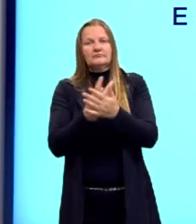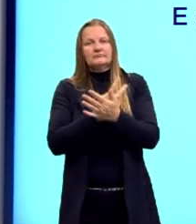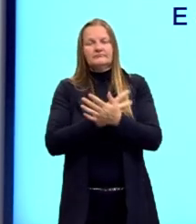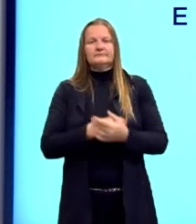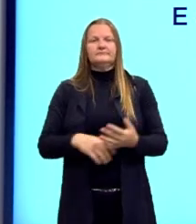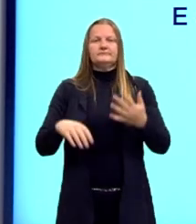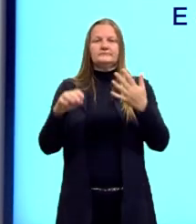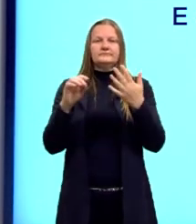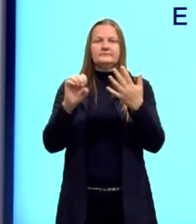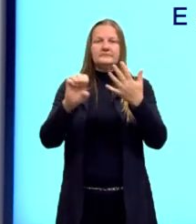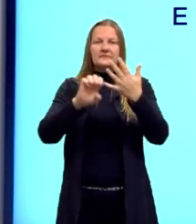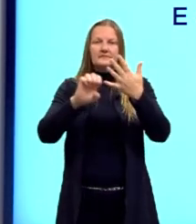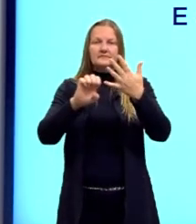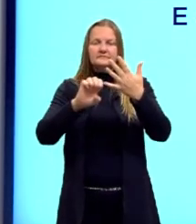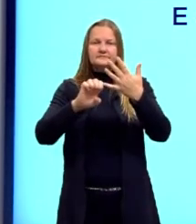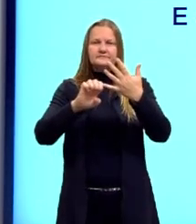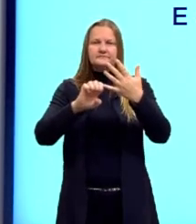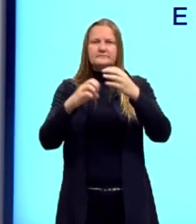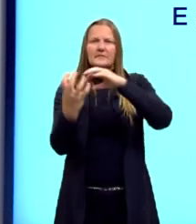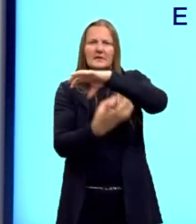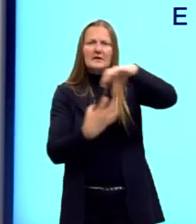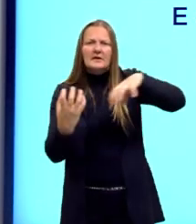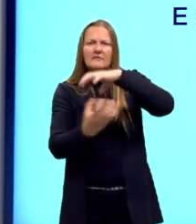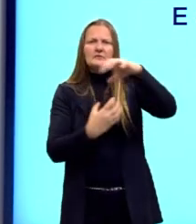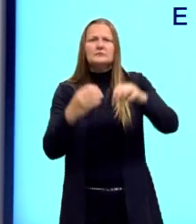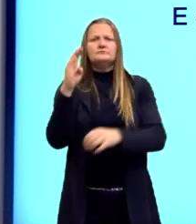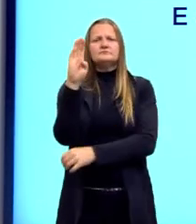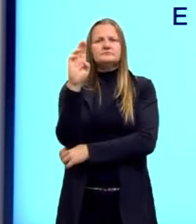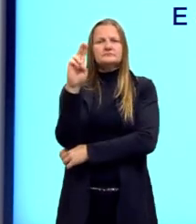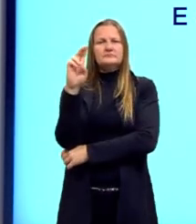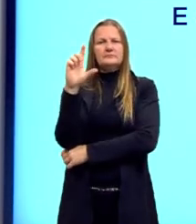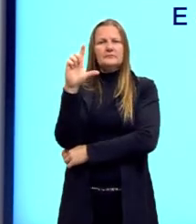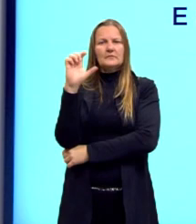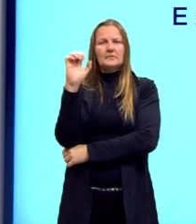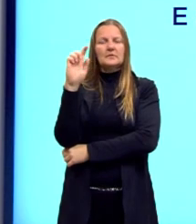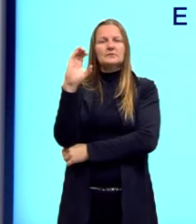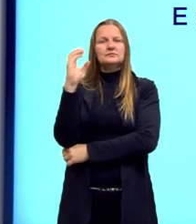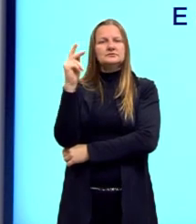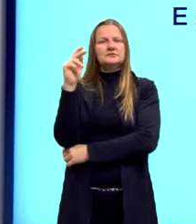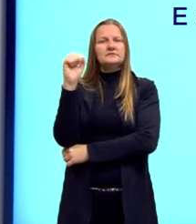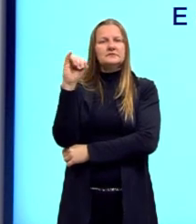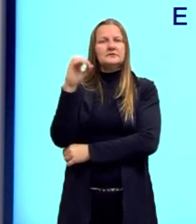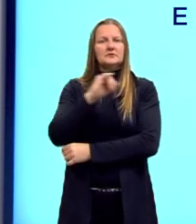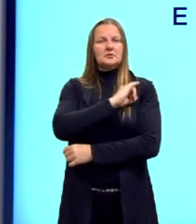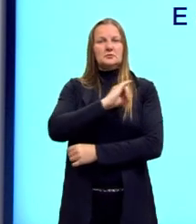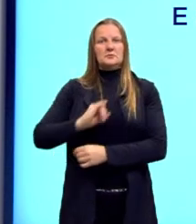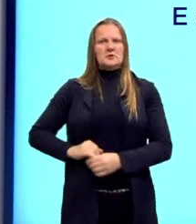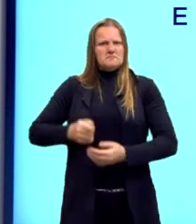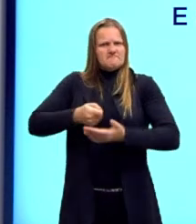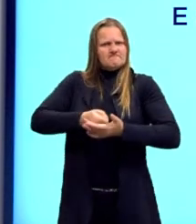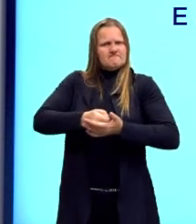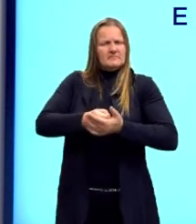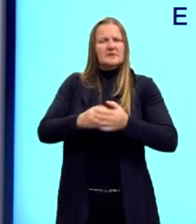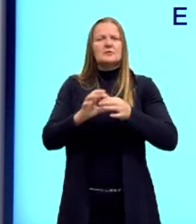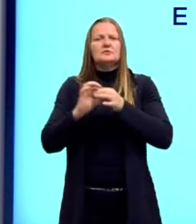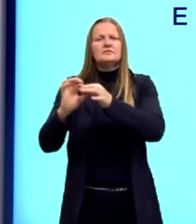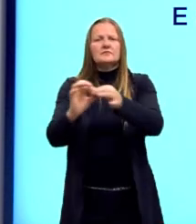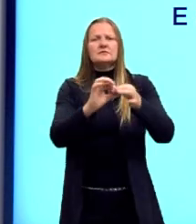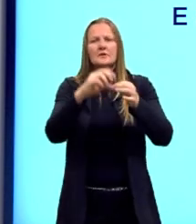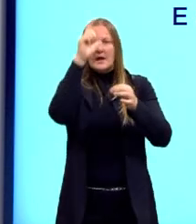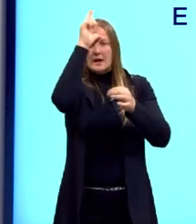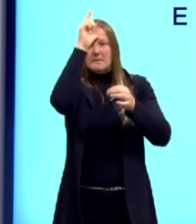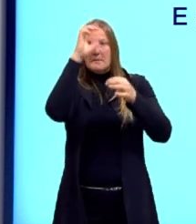opção. E aí, a Revolução Bolchevique, o Imperialismo e a Unificação da Alemanha.